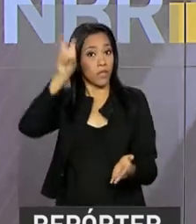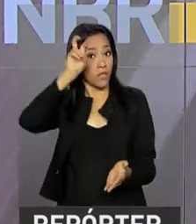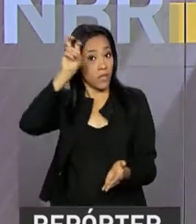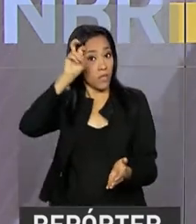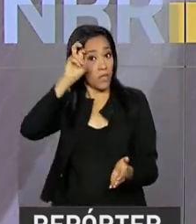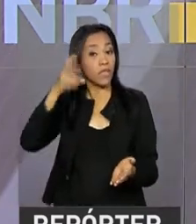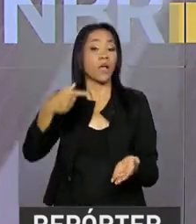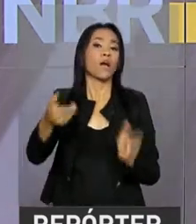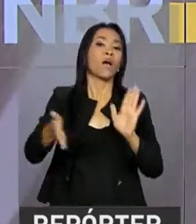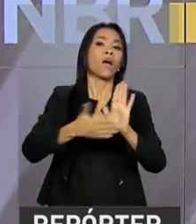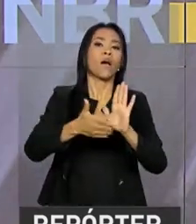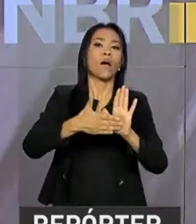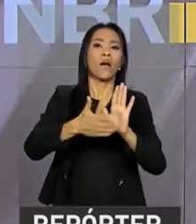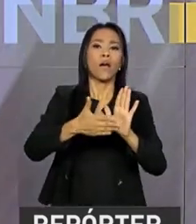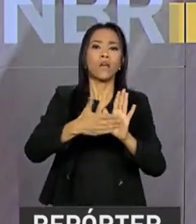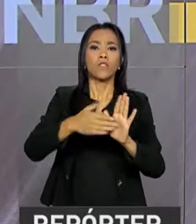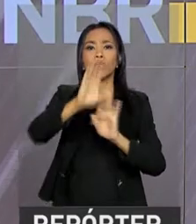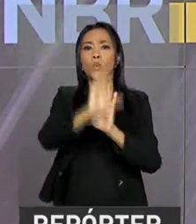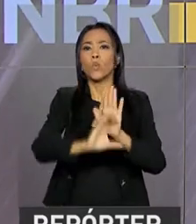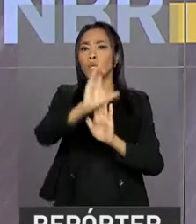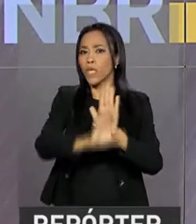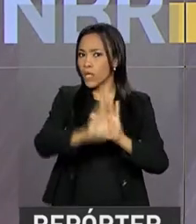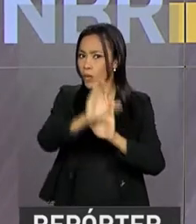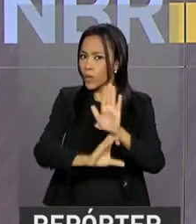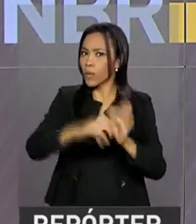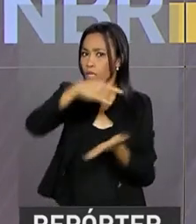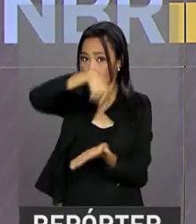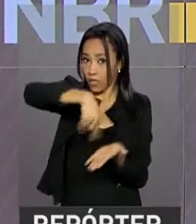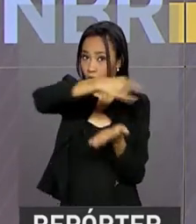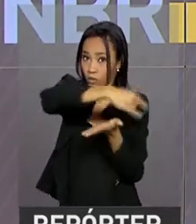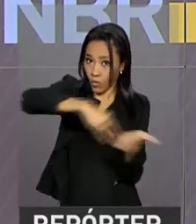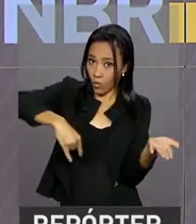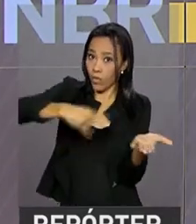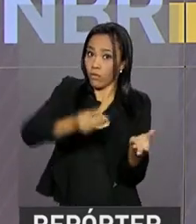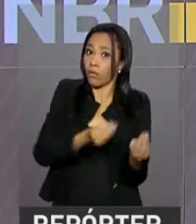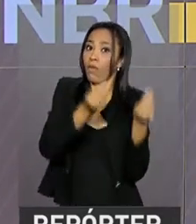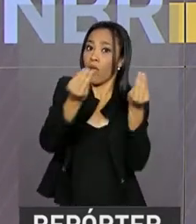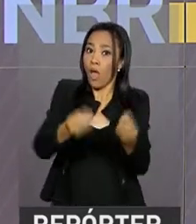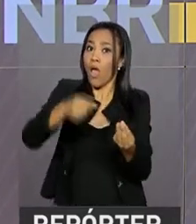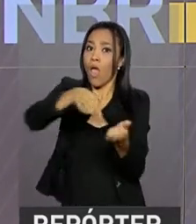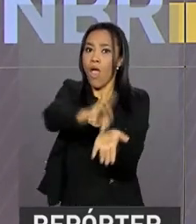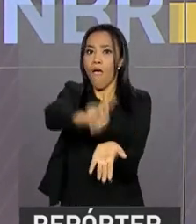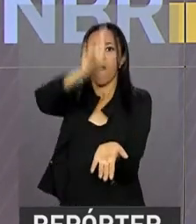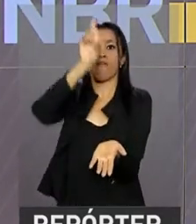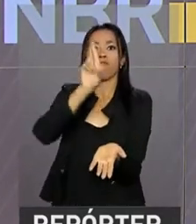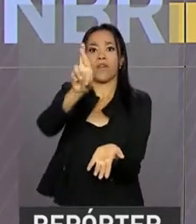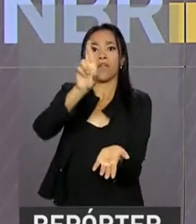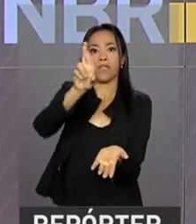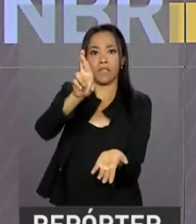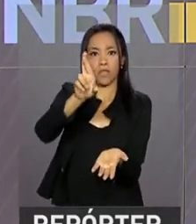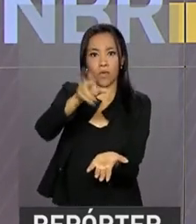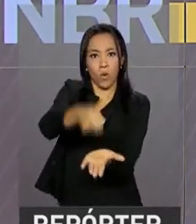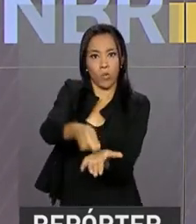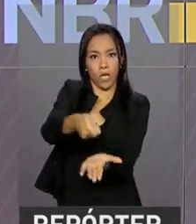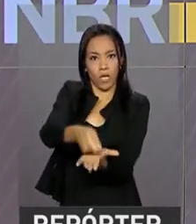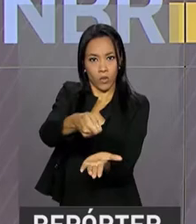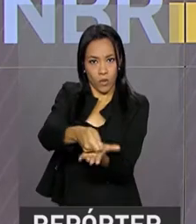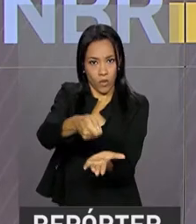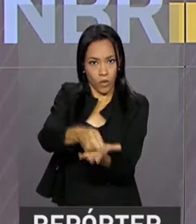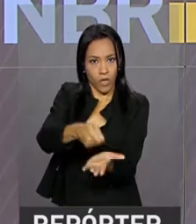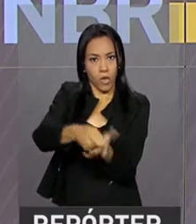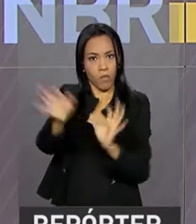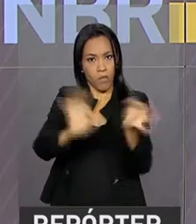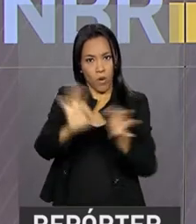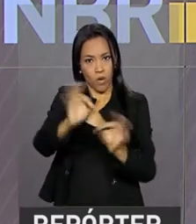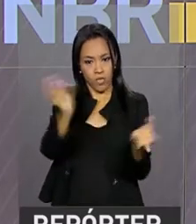ao Conselho Nacional de Educação. O documento vai ser a referência obrigatória para a